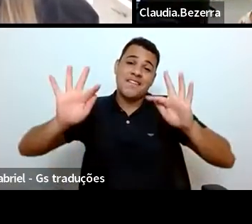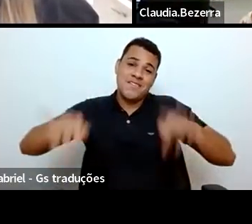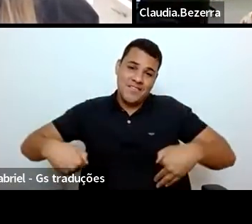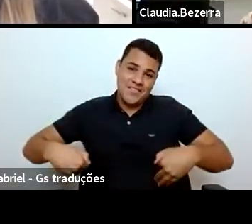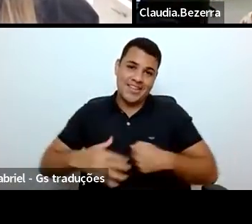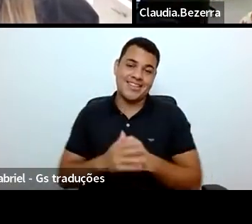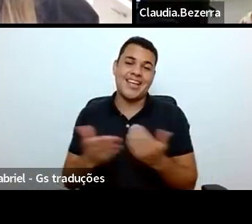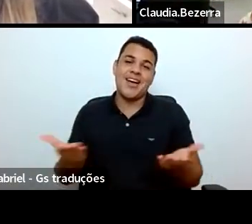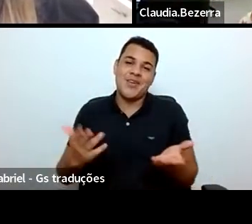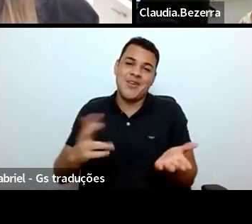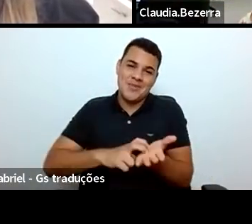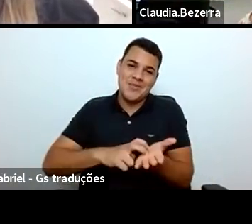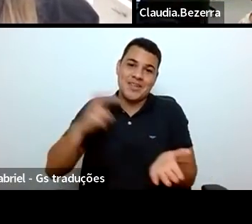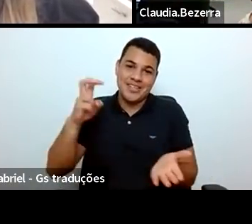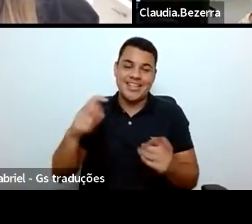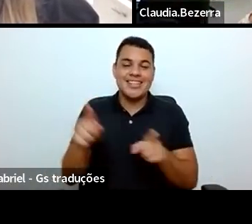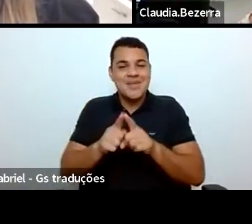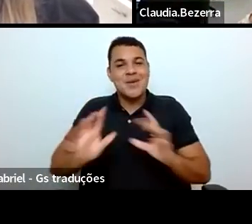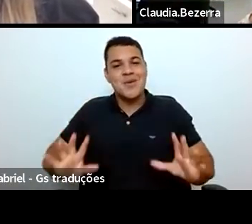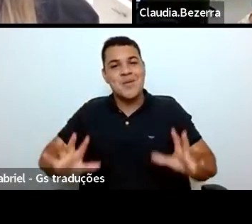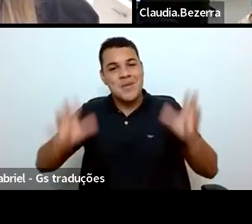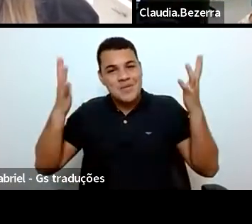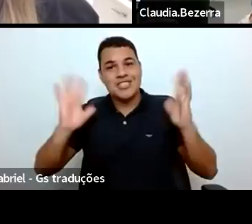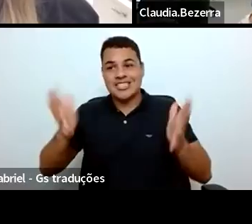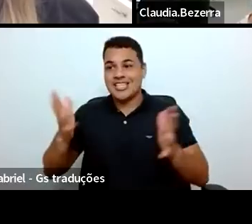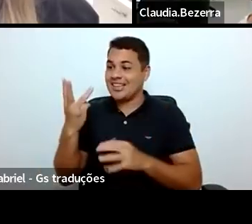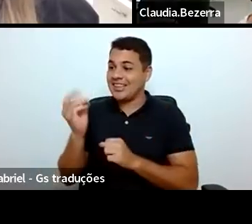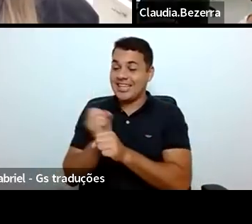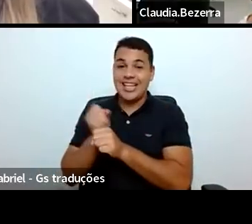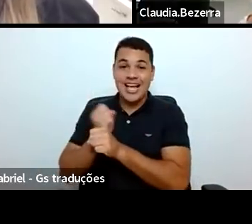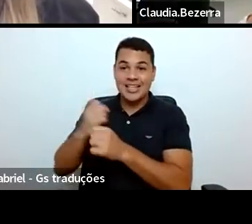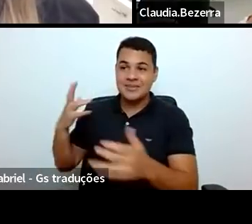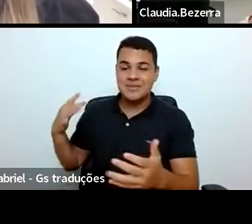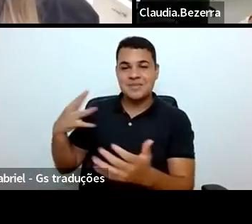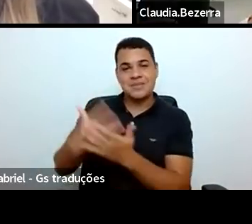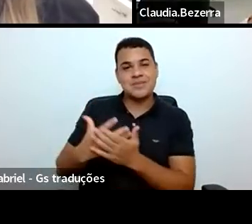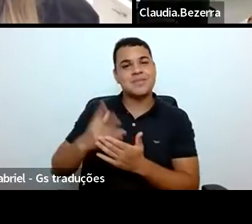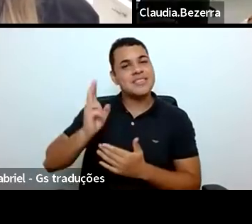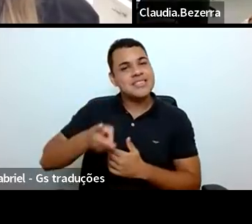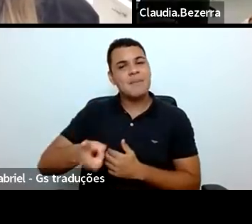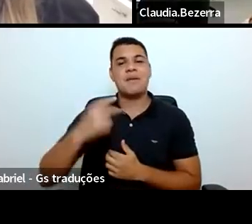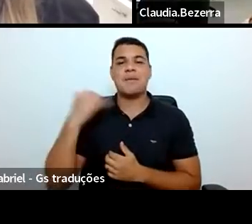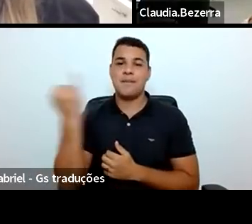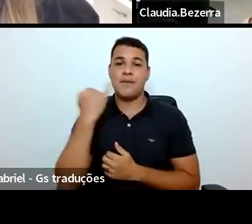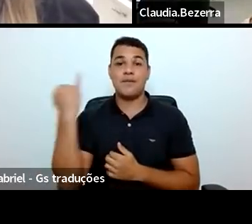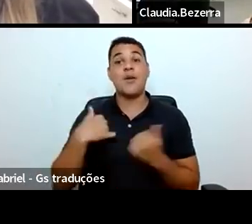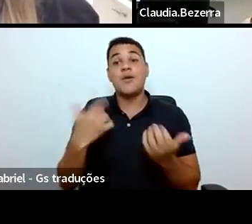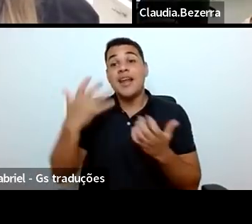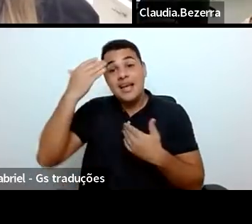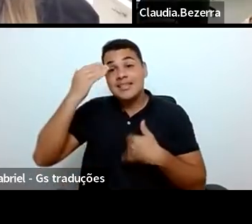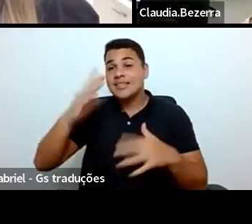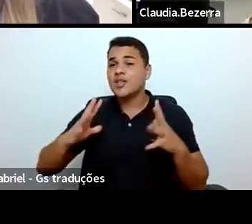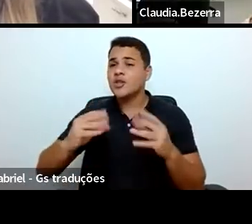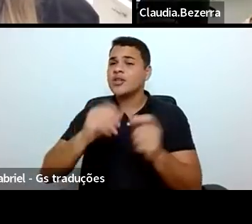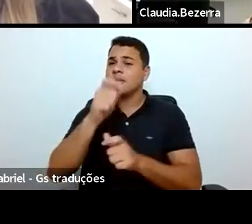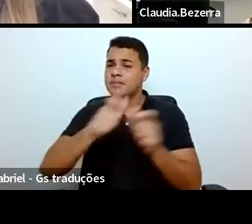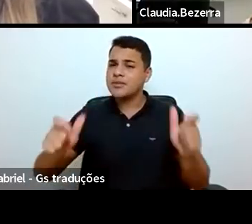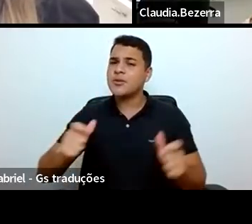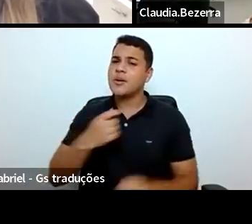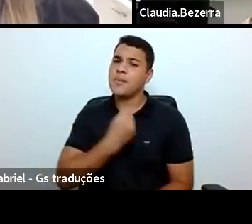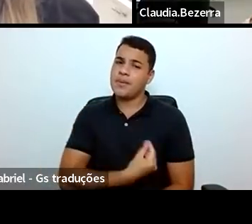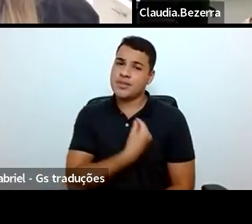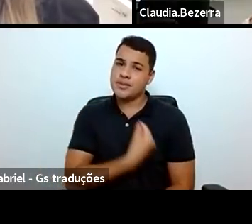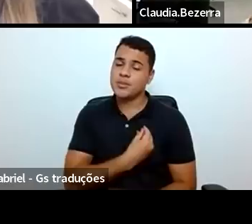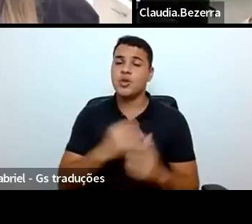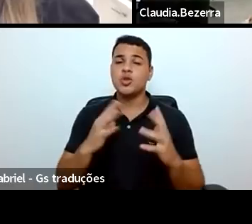manhã comemorativa com esses 30 anos de rai, que sempre é tão importante, agradecendo a presença de todos, de todas que